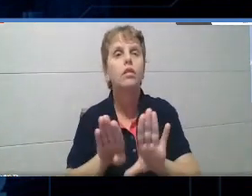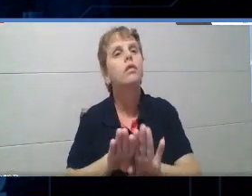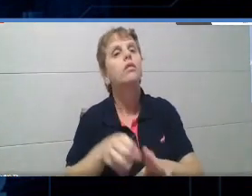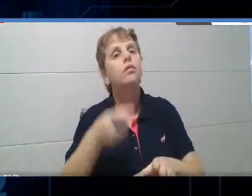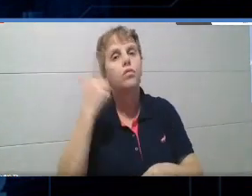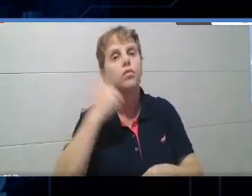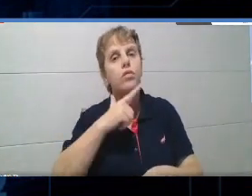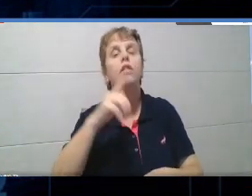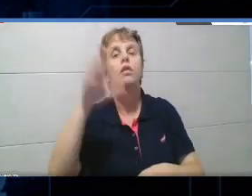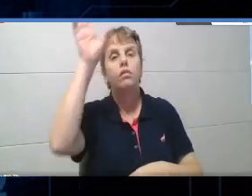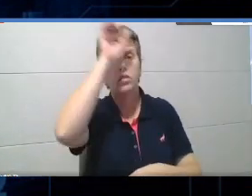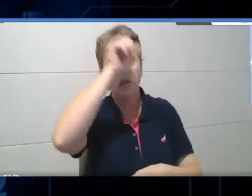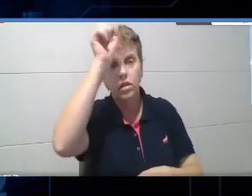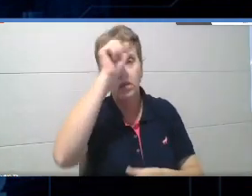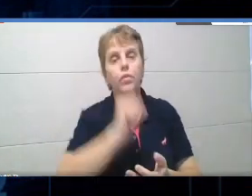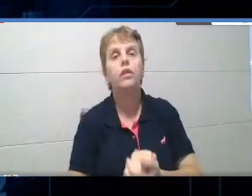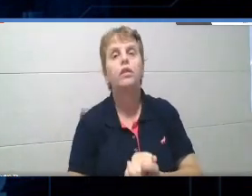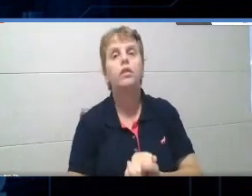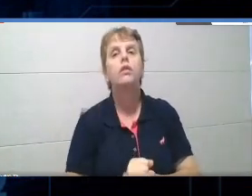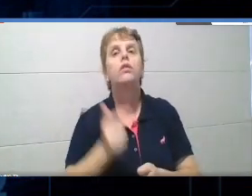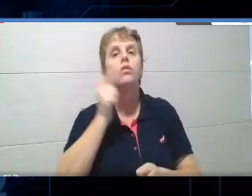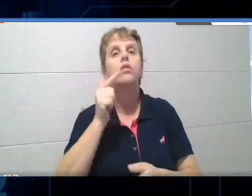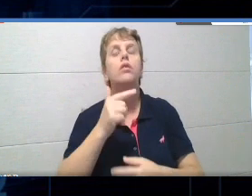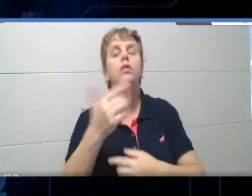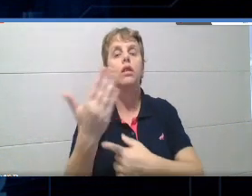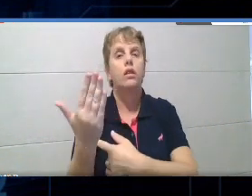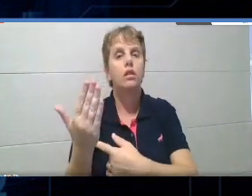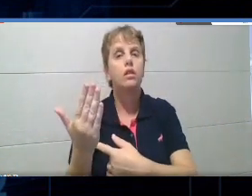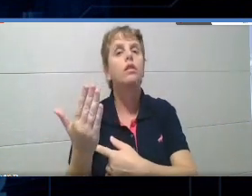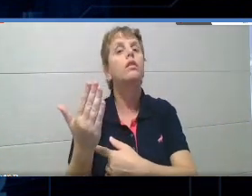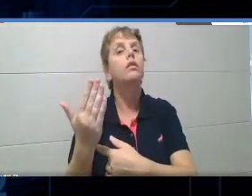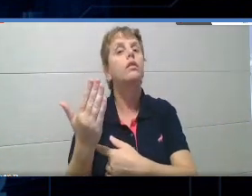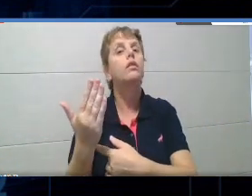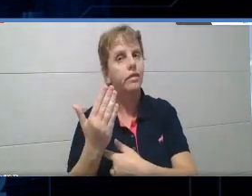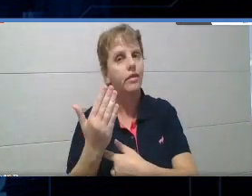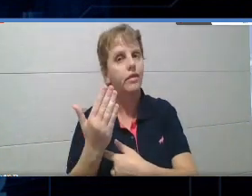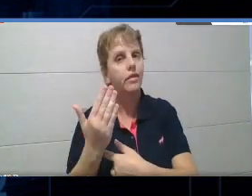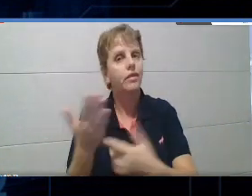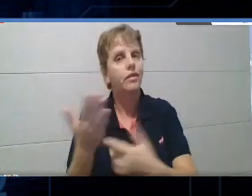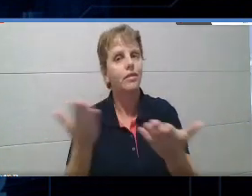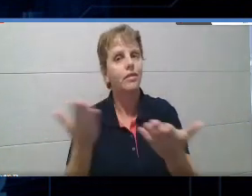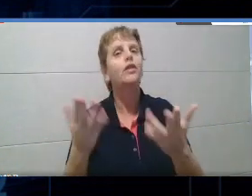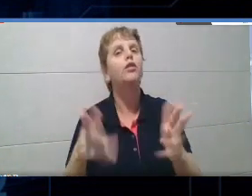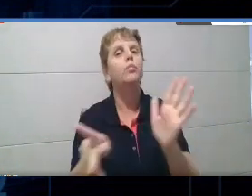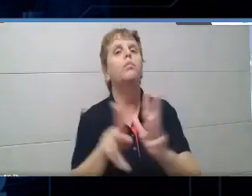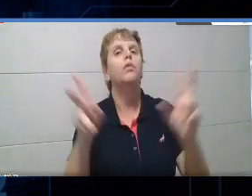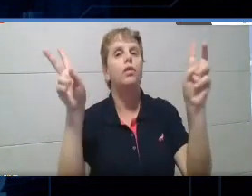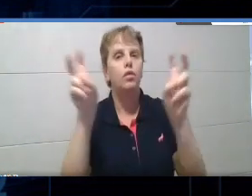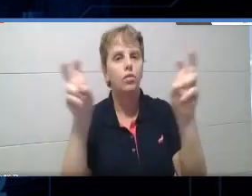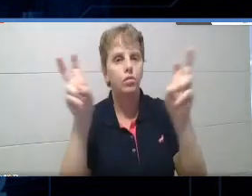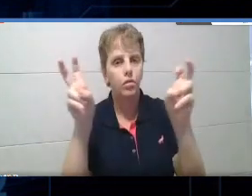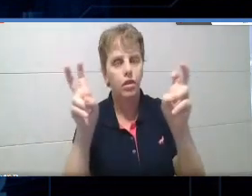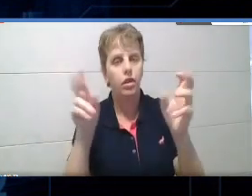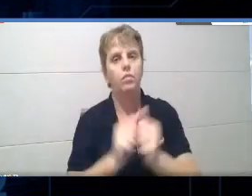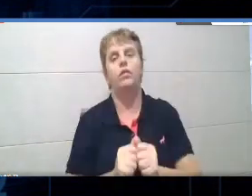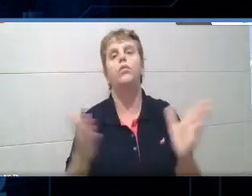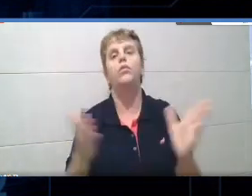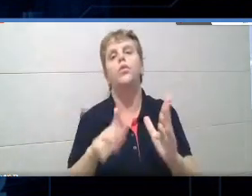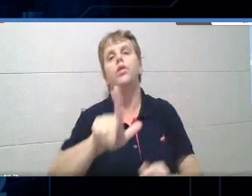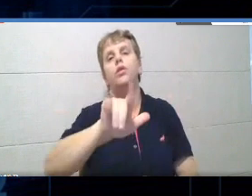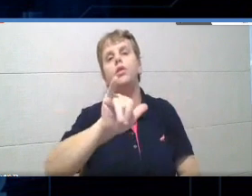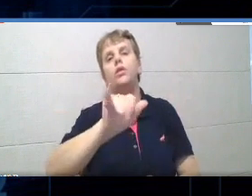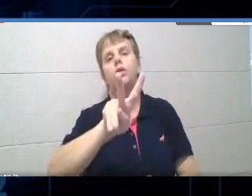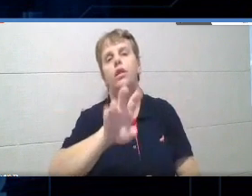um aprendizado, né, que possa estar colaborando esse tema da nossa live de hoje, com todos aí que estão participando.